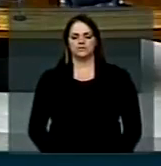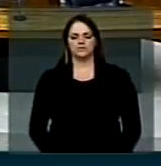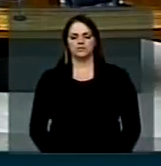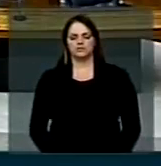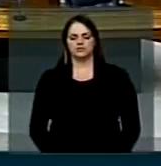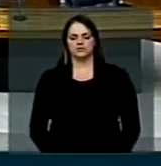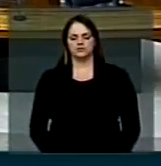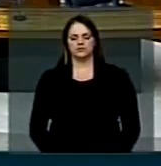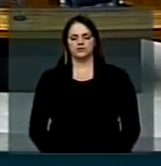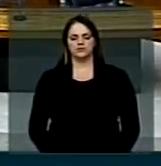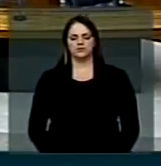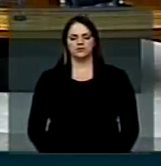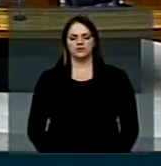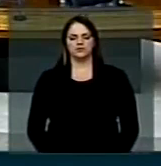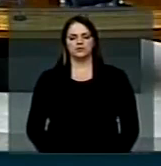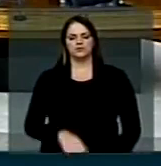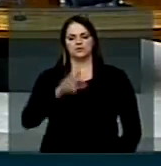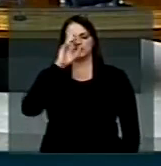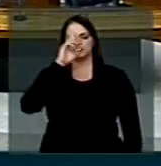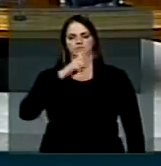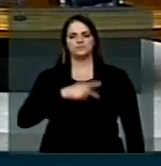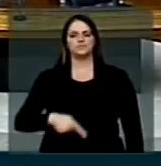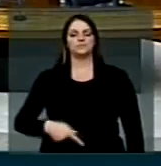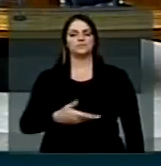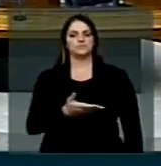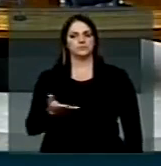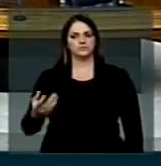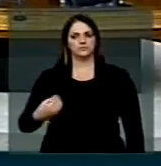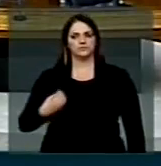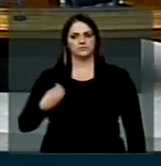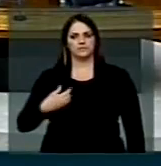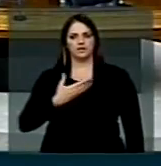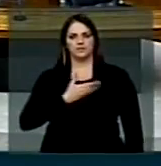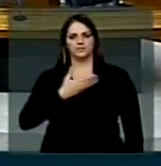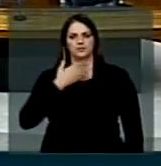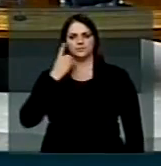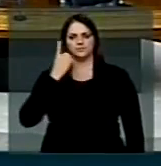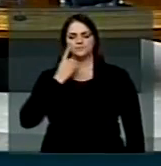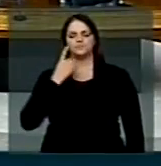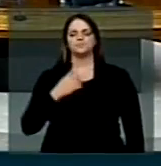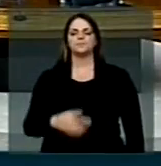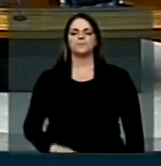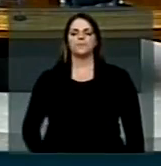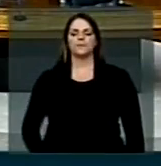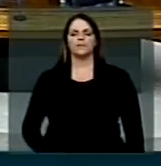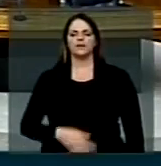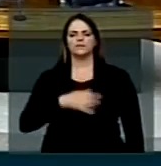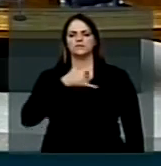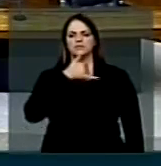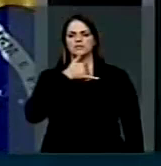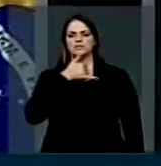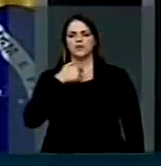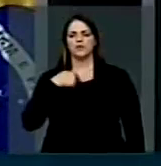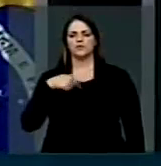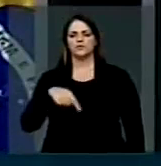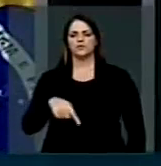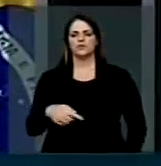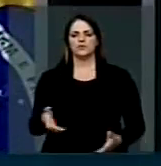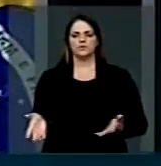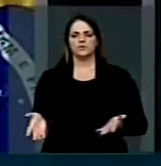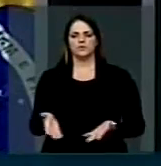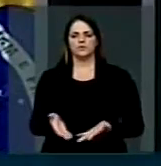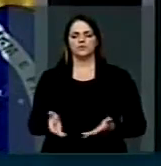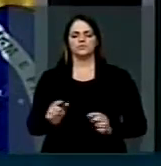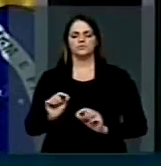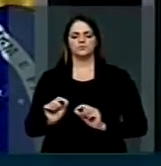Senhor Presidente, colegas parlamentares, infelizmente, senhor presidente, o que me traz essa tribuna